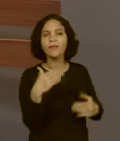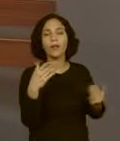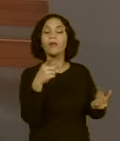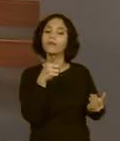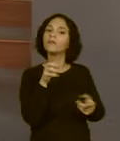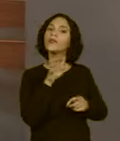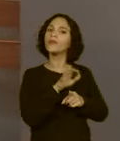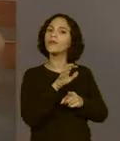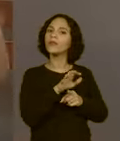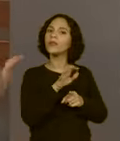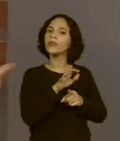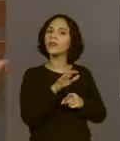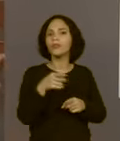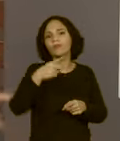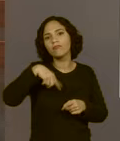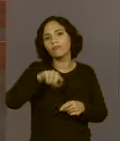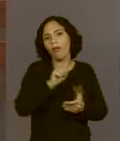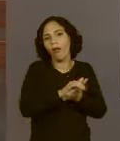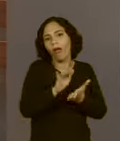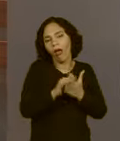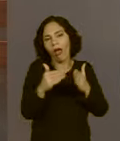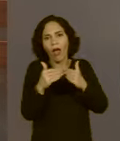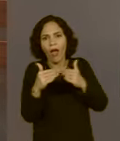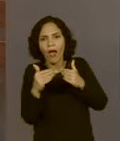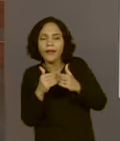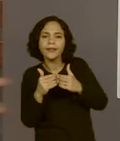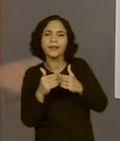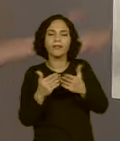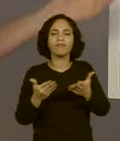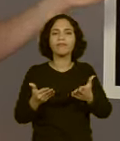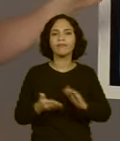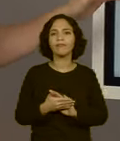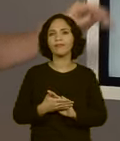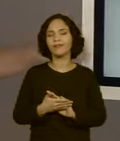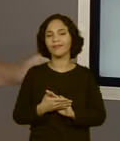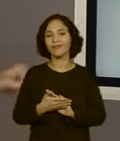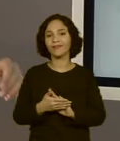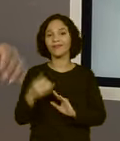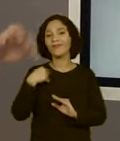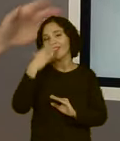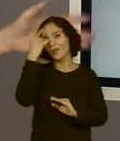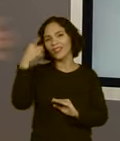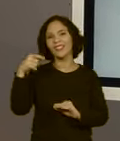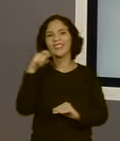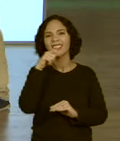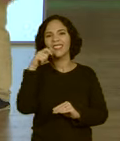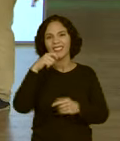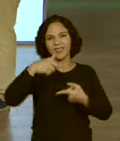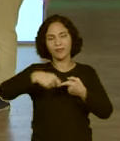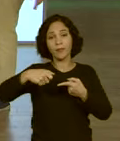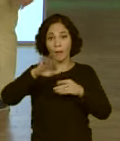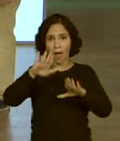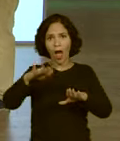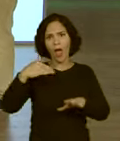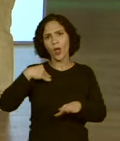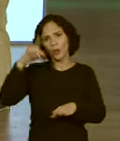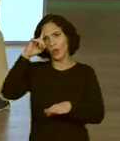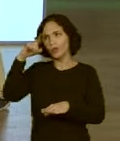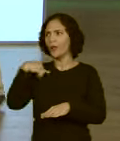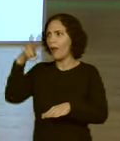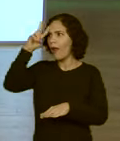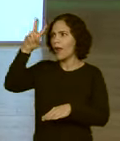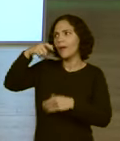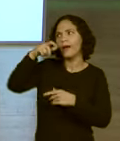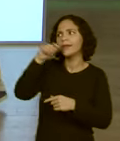Eles impactam aí as nossas despesas da casa, tá? Eu esqueci aqui da escova de dentes, mas eu não esqueço de escovar Mas tudo bem, essa